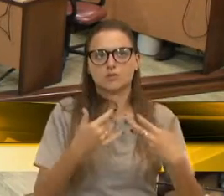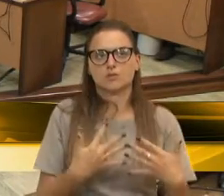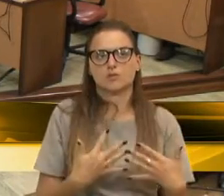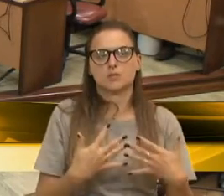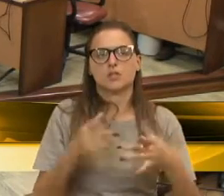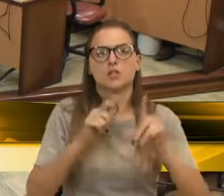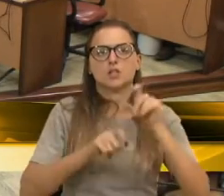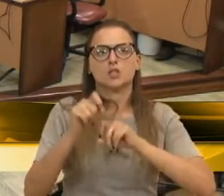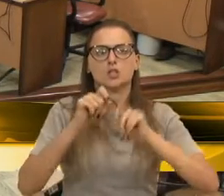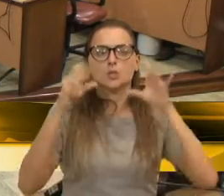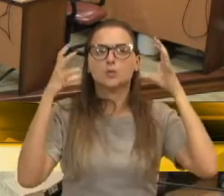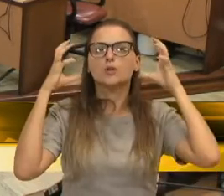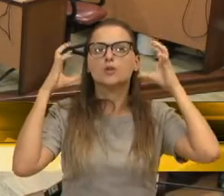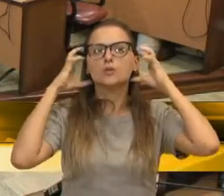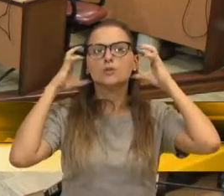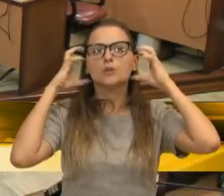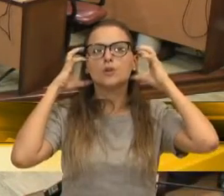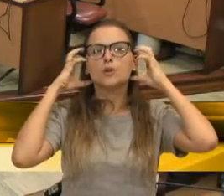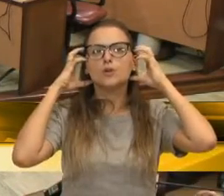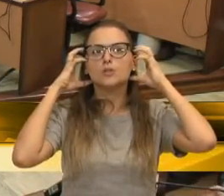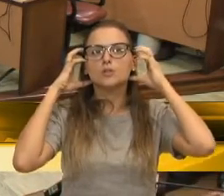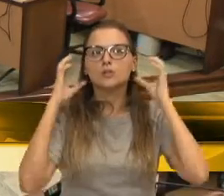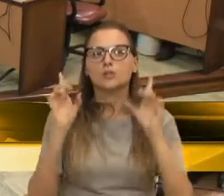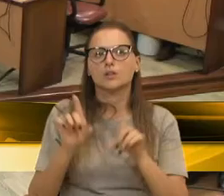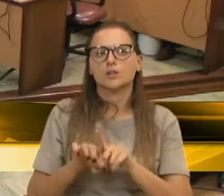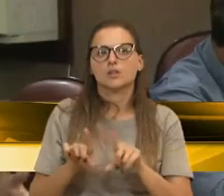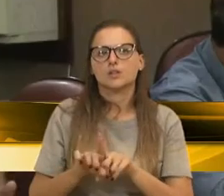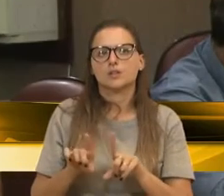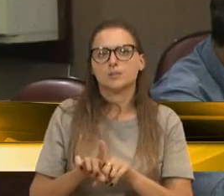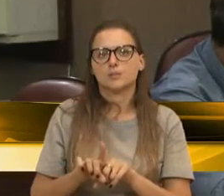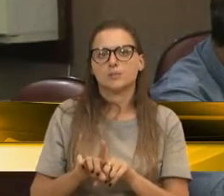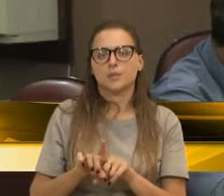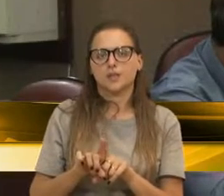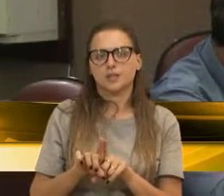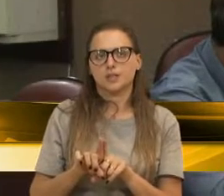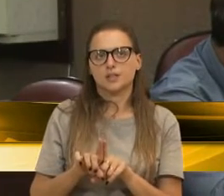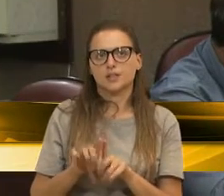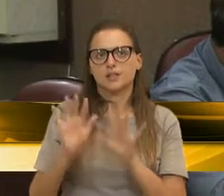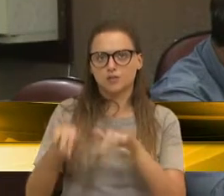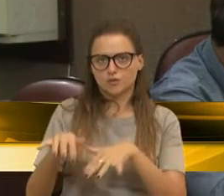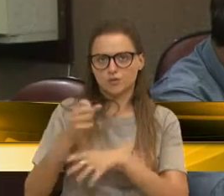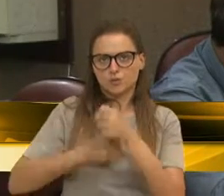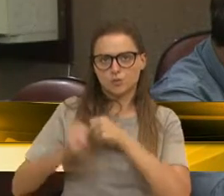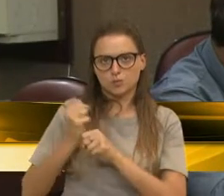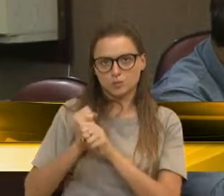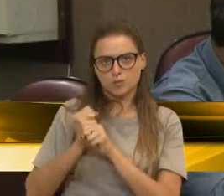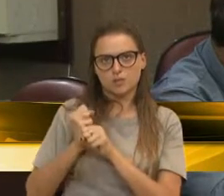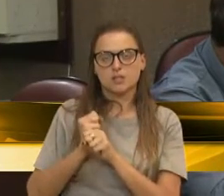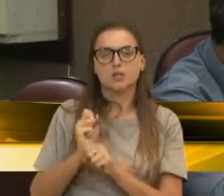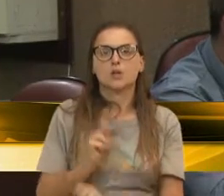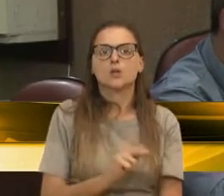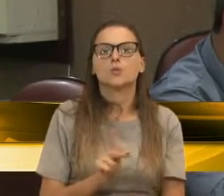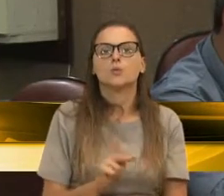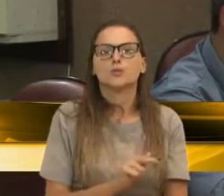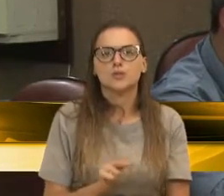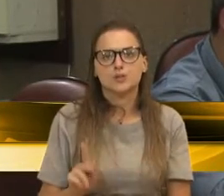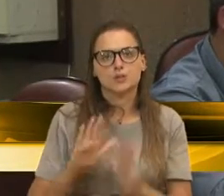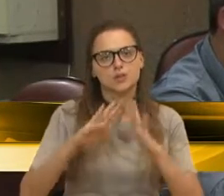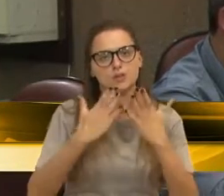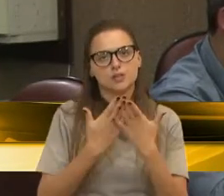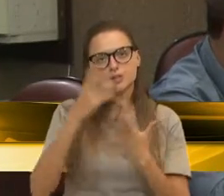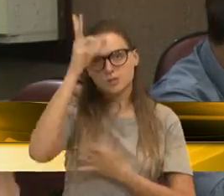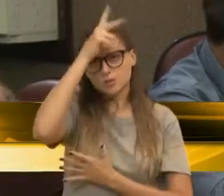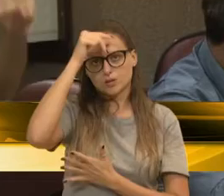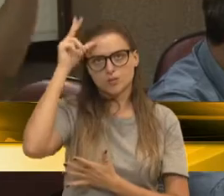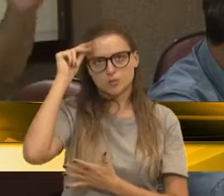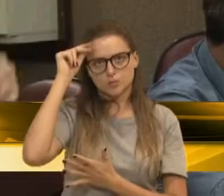questão de fonoaudiologia, porque o final do ano passado, então, os professores da rede municipal que